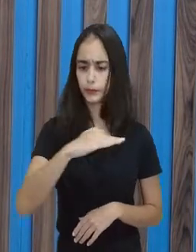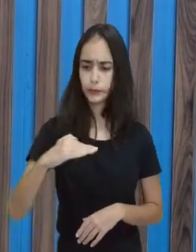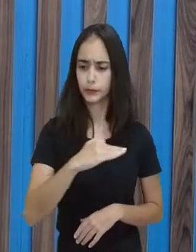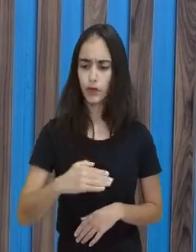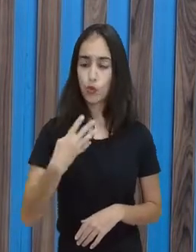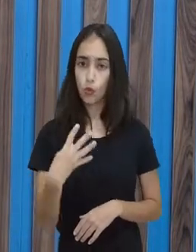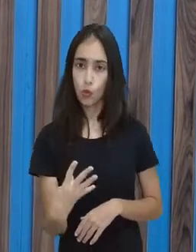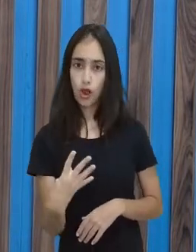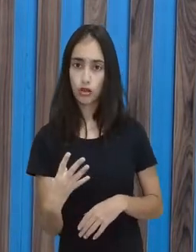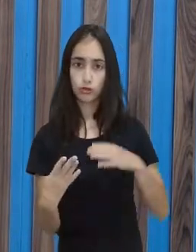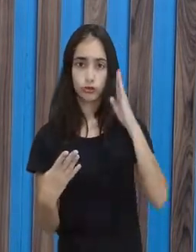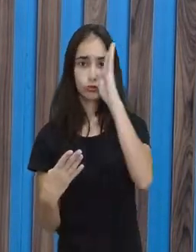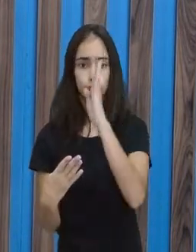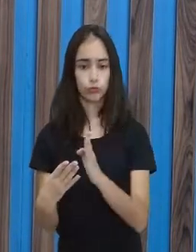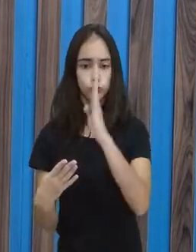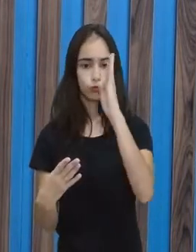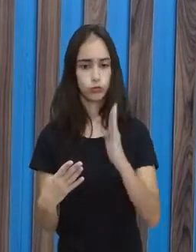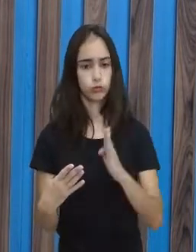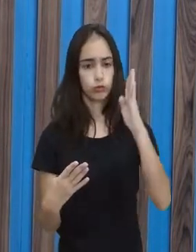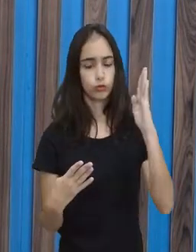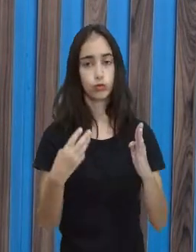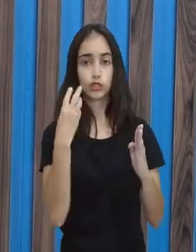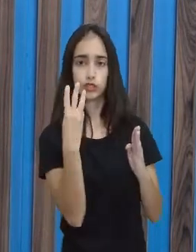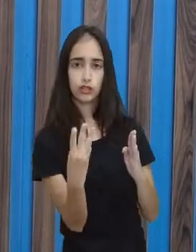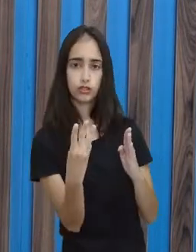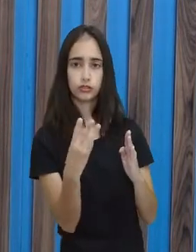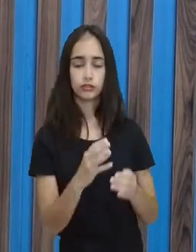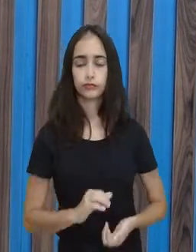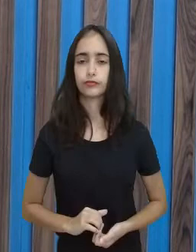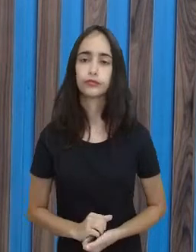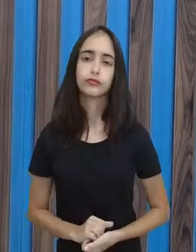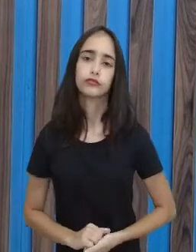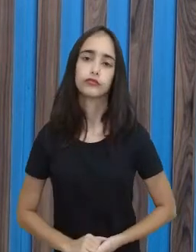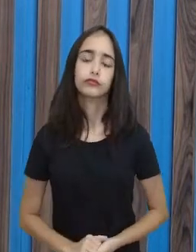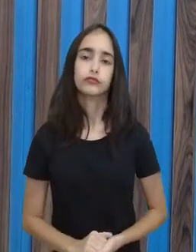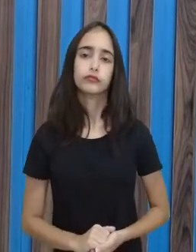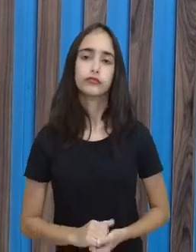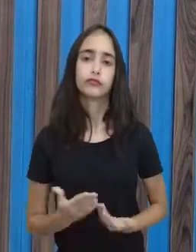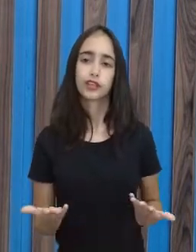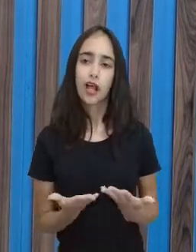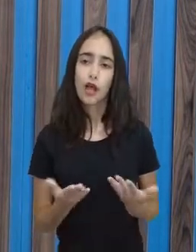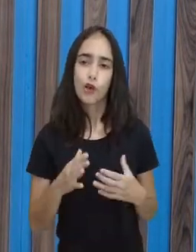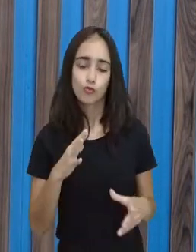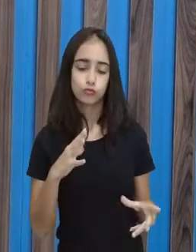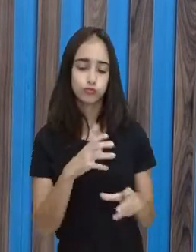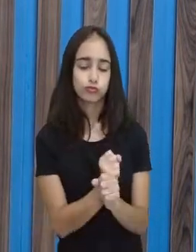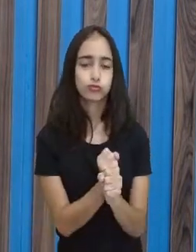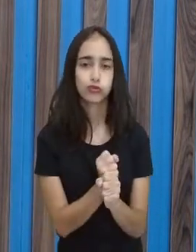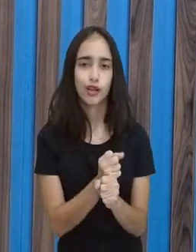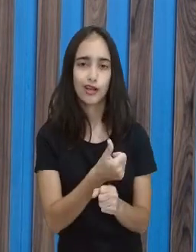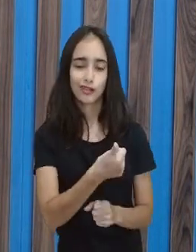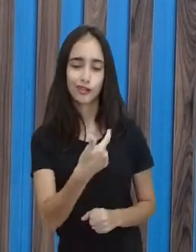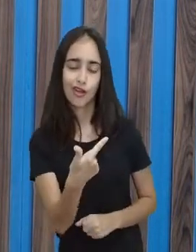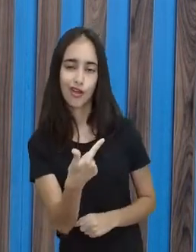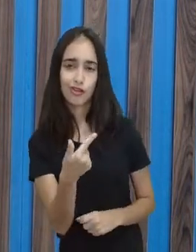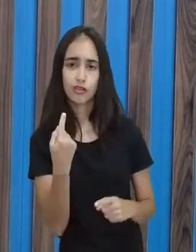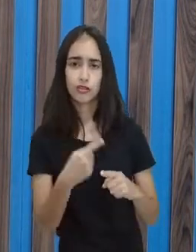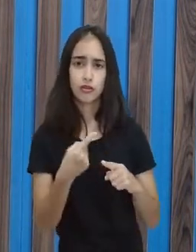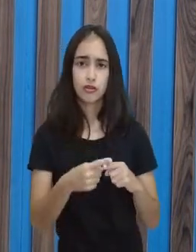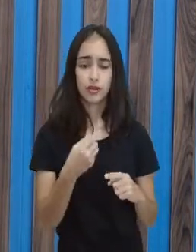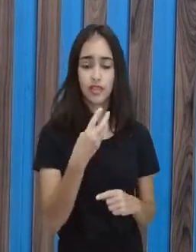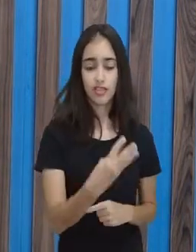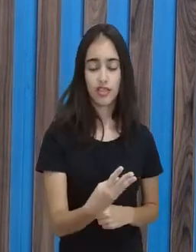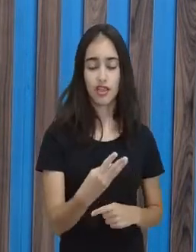e três colunas. Tá bom? O total dá doze. Por quê? Porque três vezes